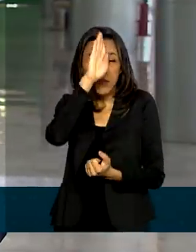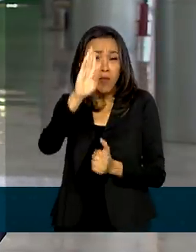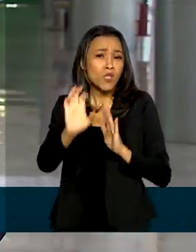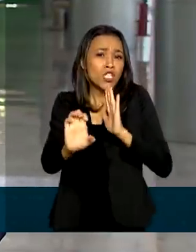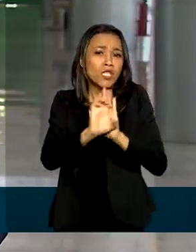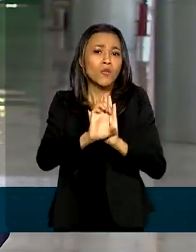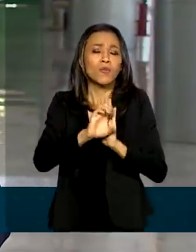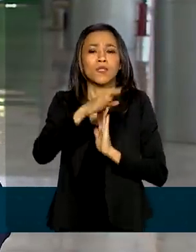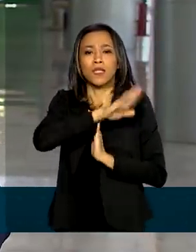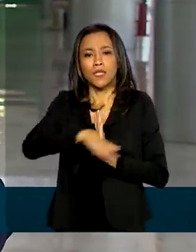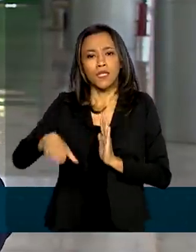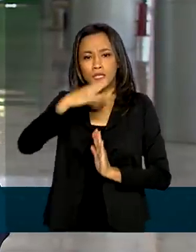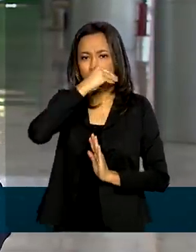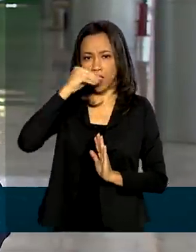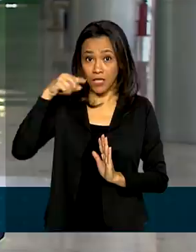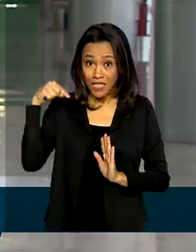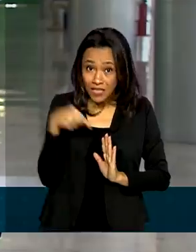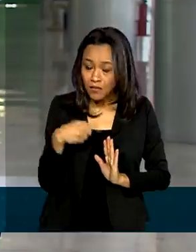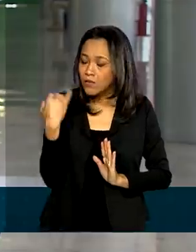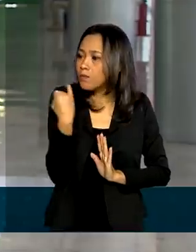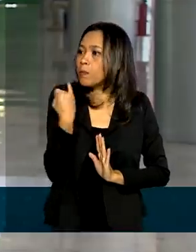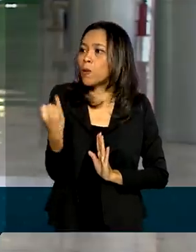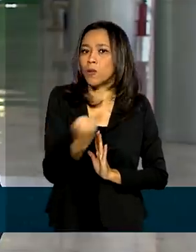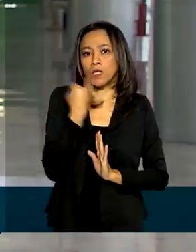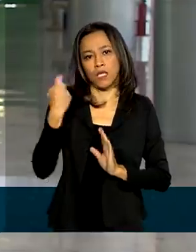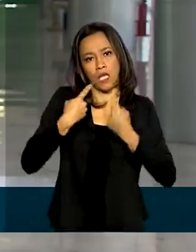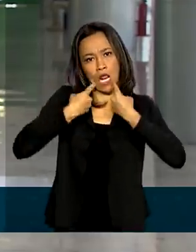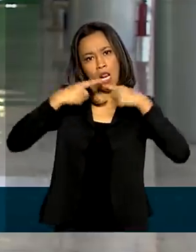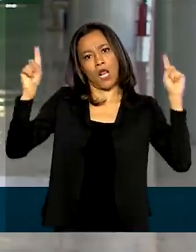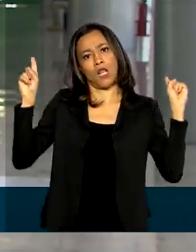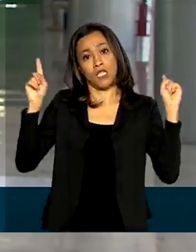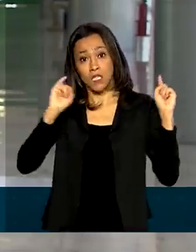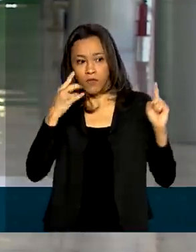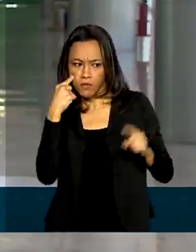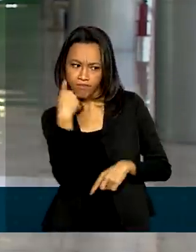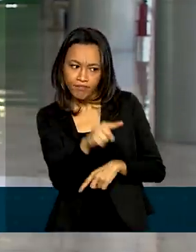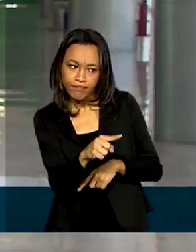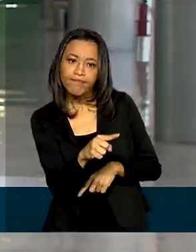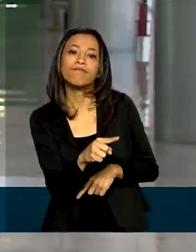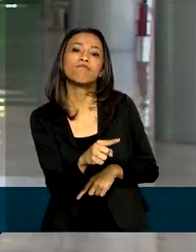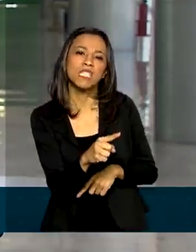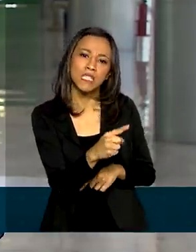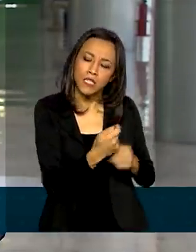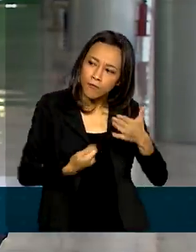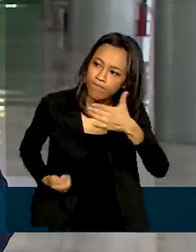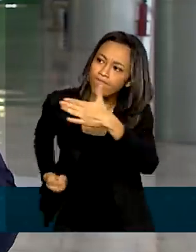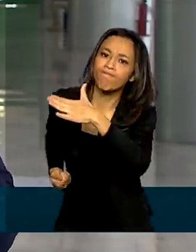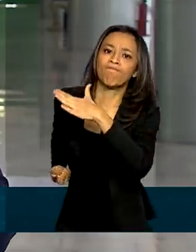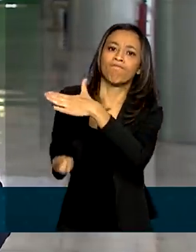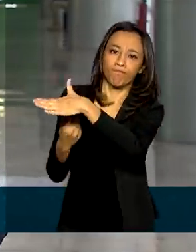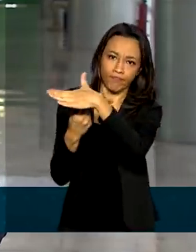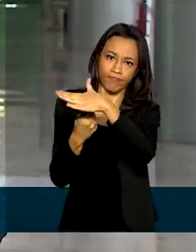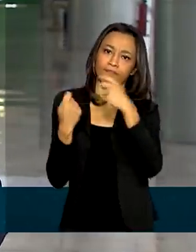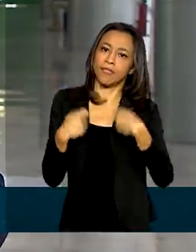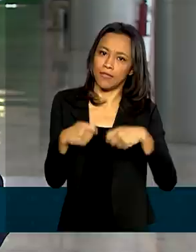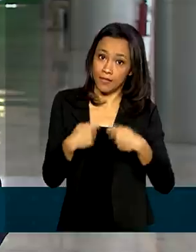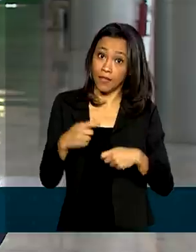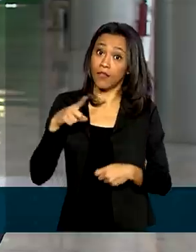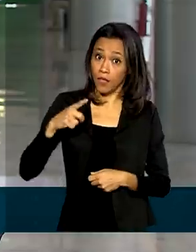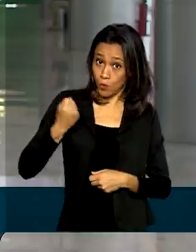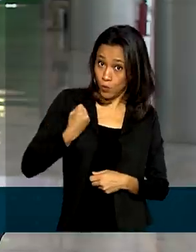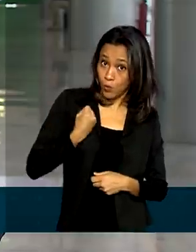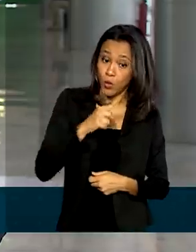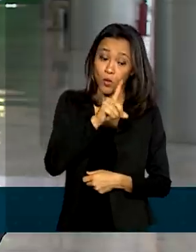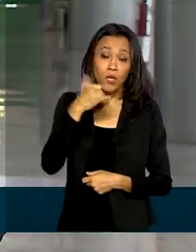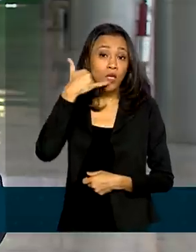e do Adolescente. E que é muito importante denunciar se você souber de algum caso. Então, vale lembrar, temos o Disque 100 para